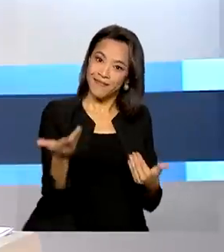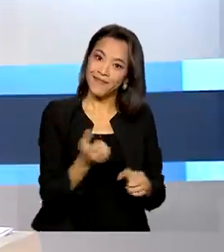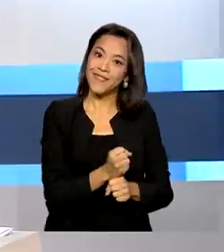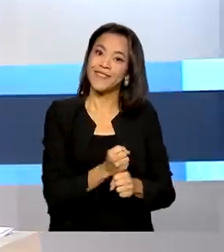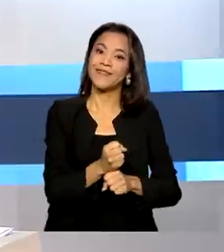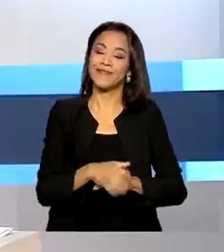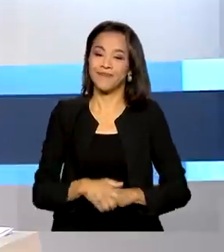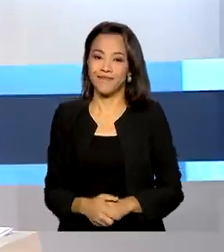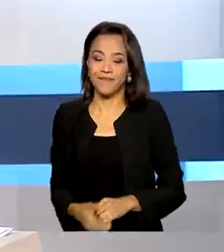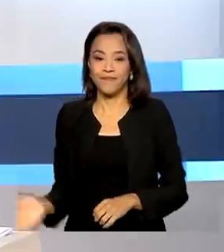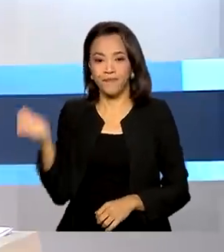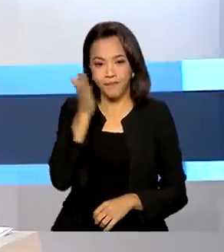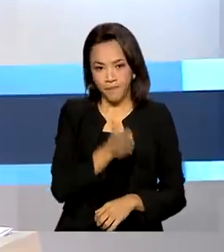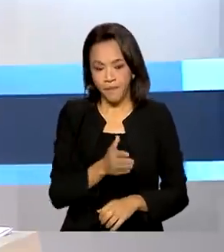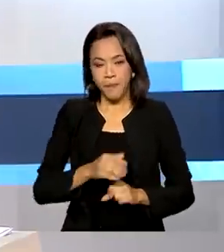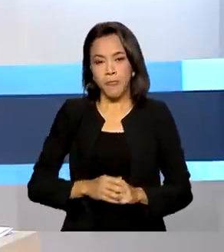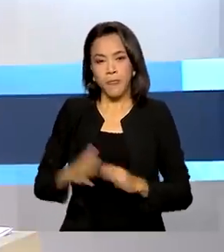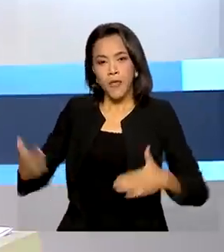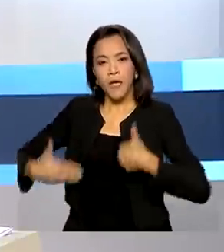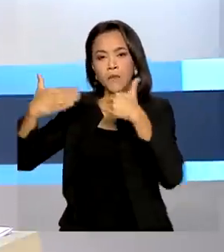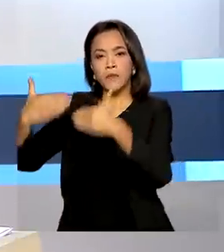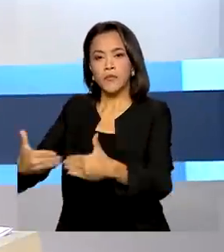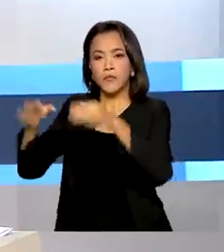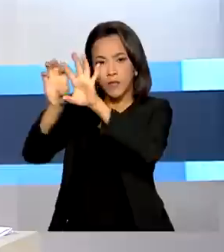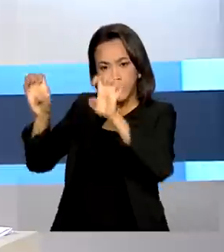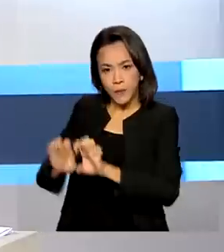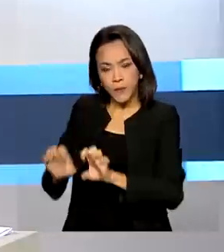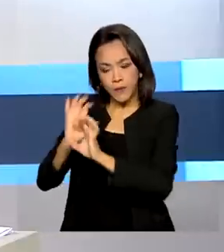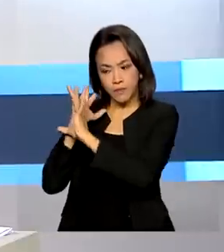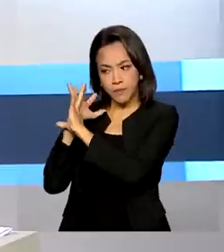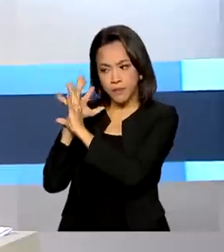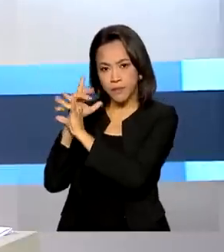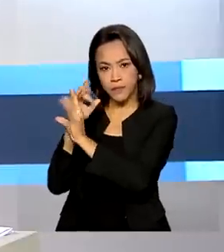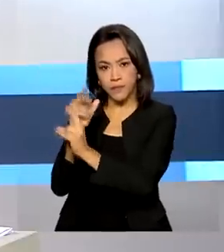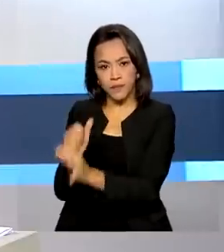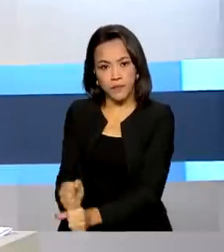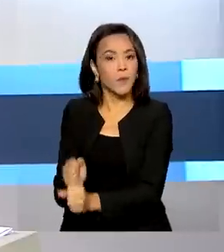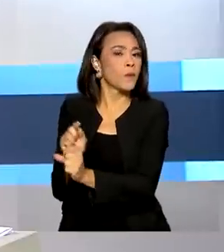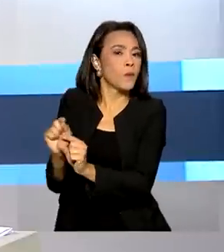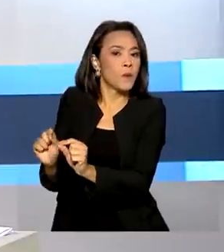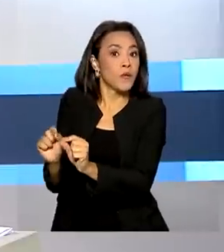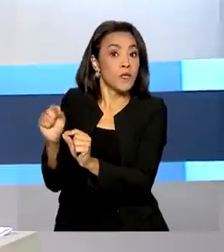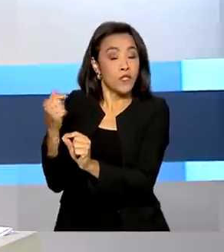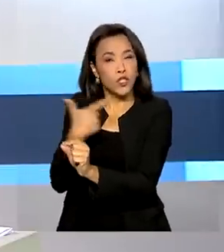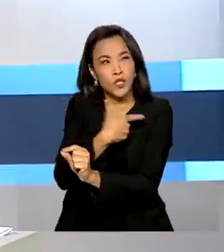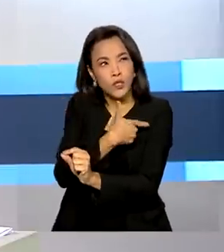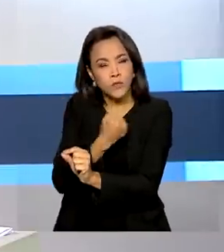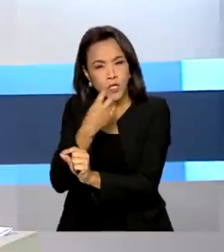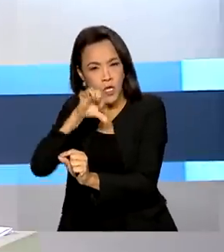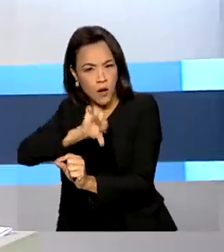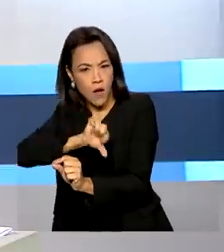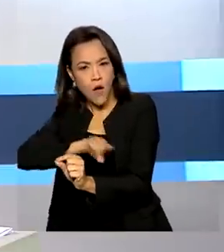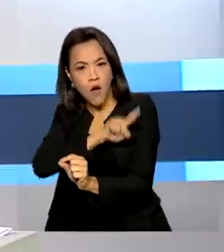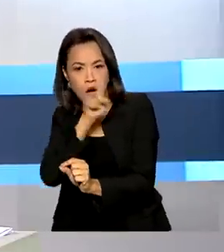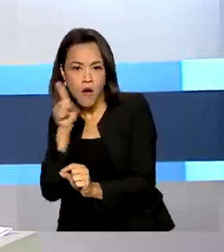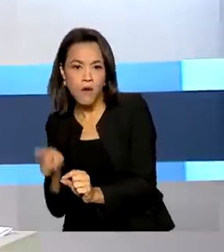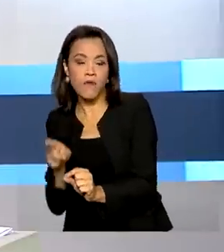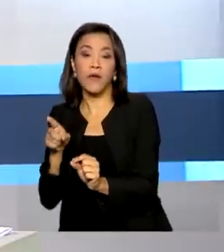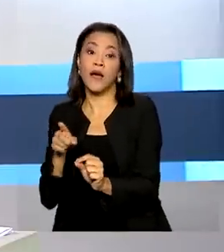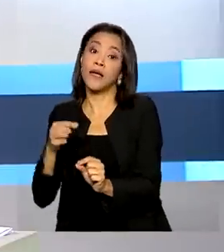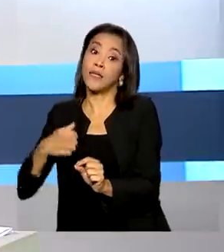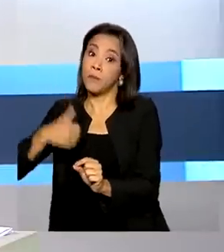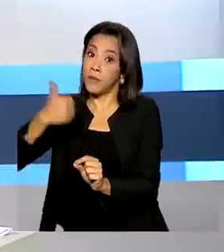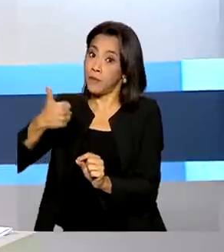O Ministério da Infraestrutura fez um balanço das ações da pasta de 2019 até o primeiro